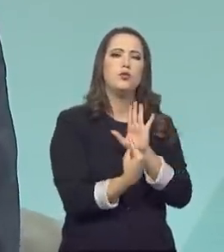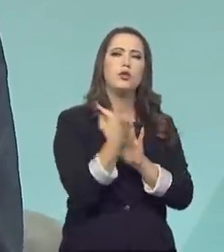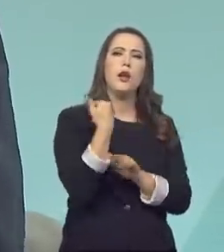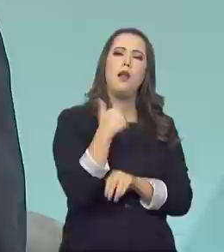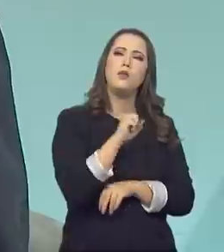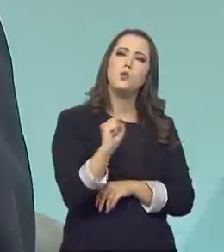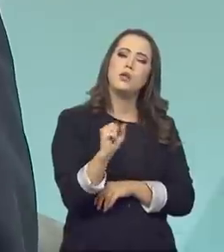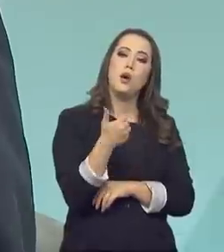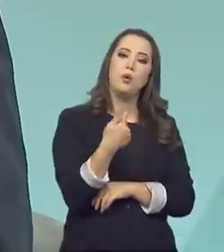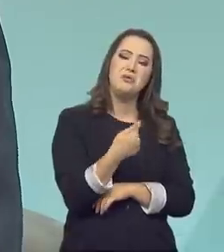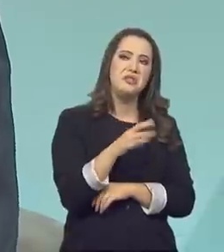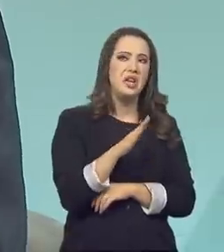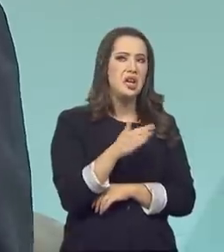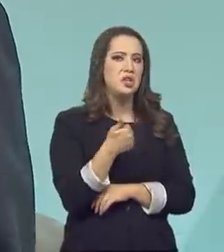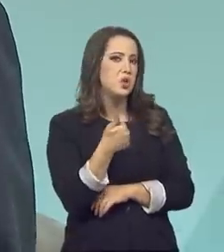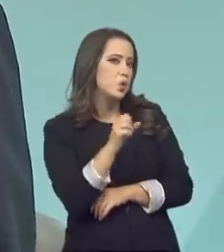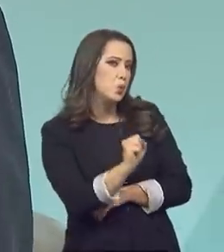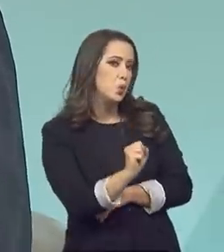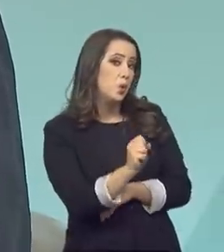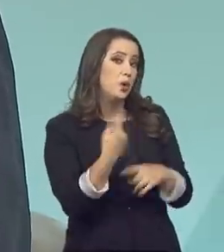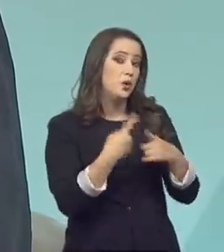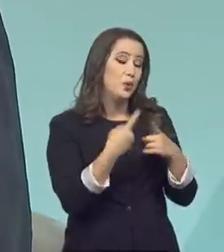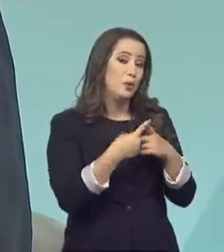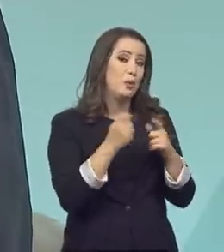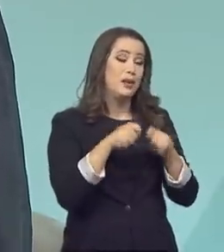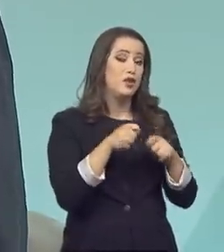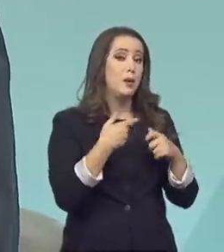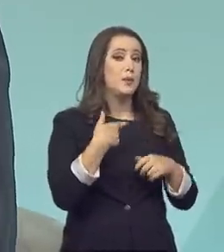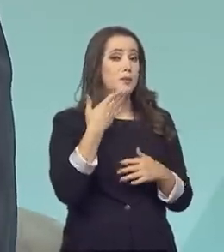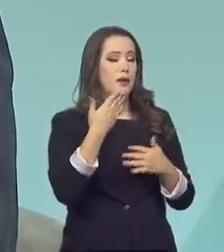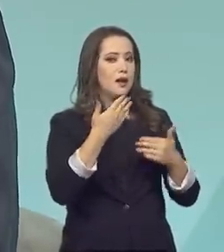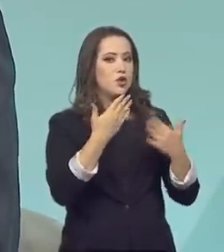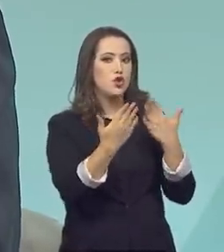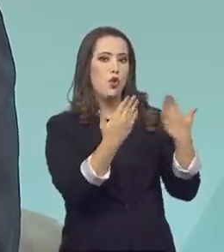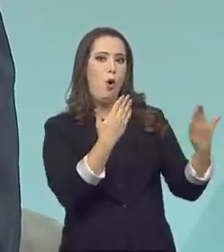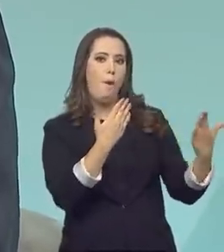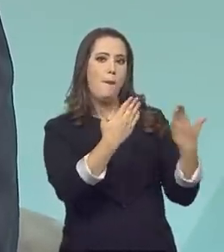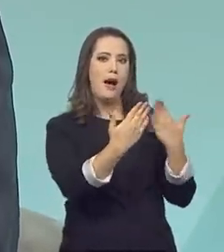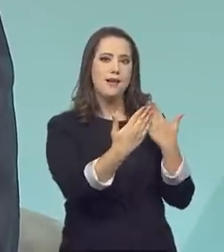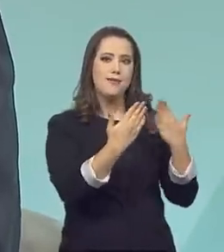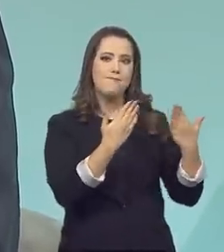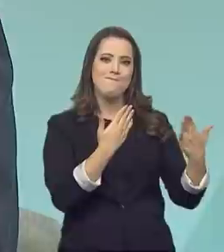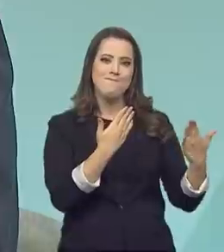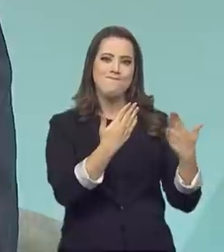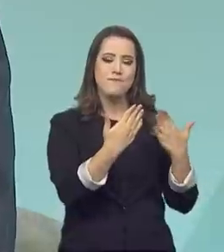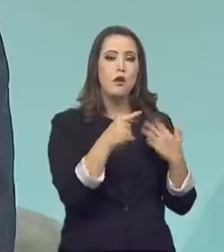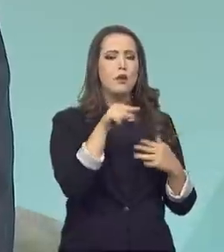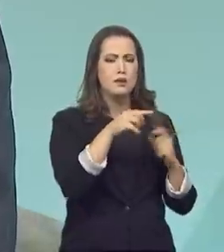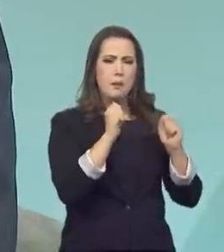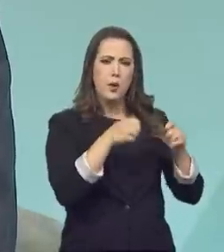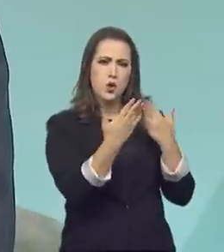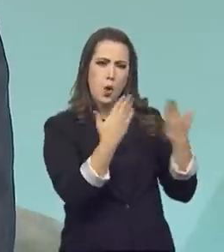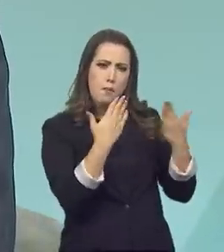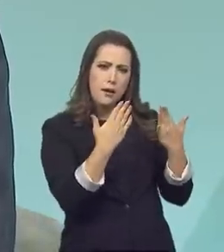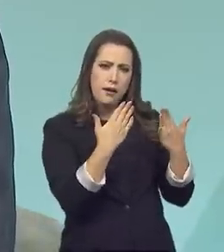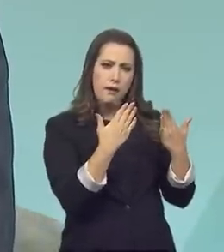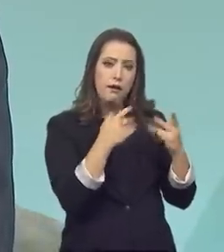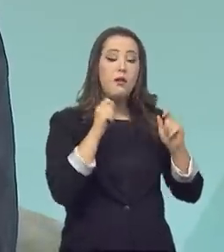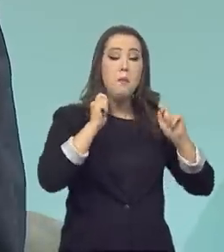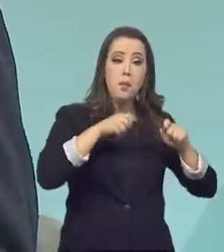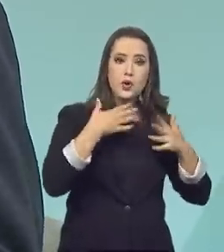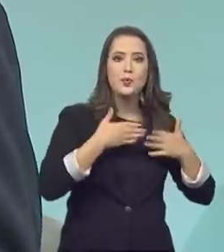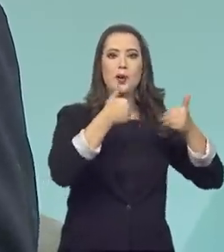XVII, XVIII, com o desenvolvimento dos instrumentos de medida. Porque a partir do momento que você consegue medir, você consegue melhorar o produto.